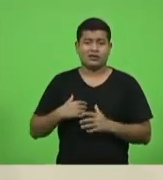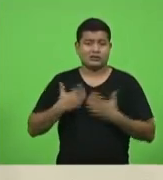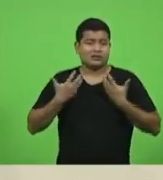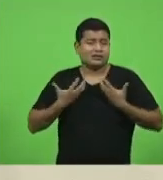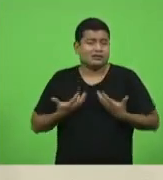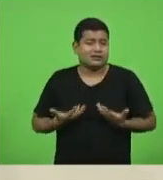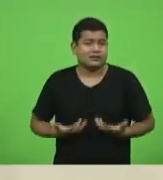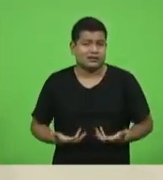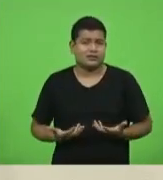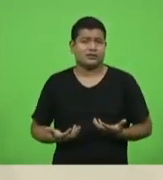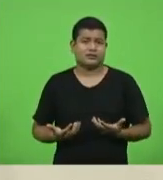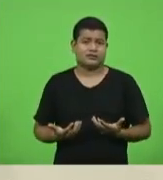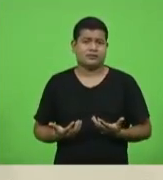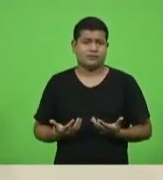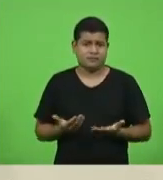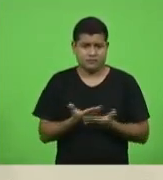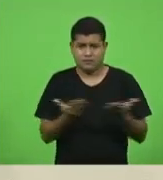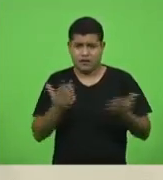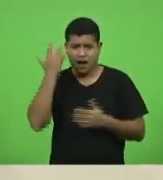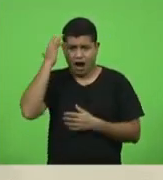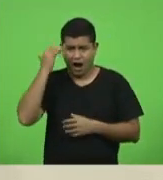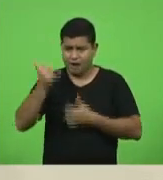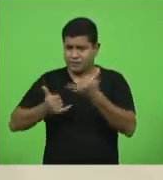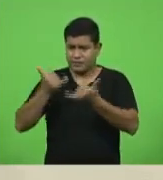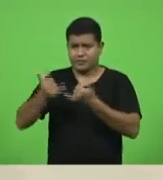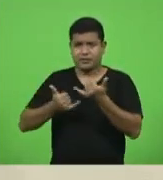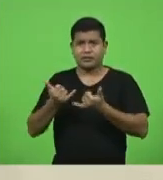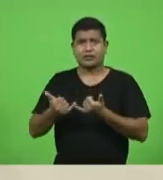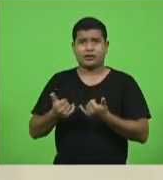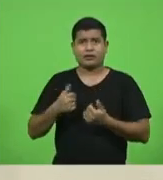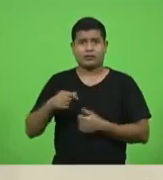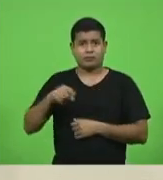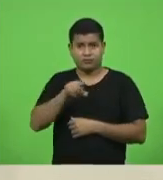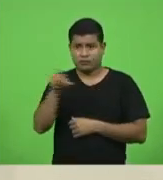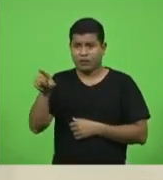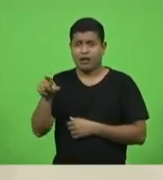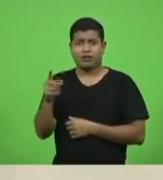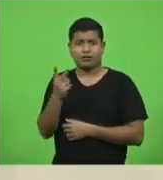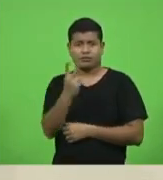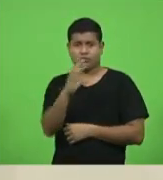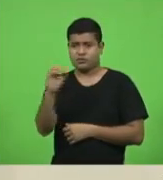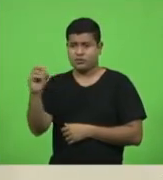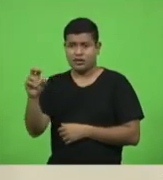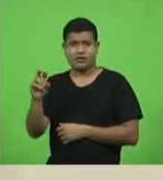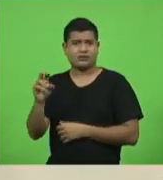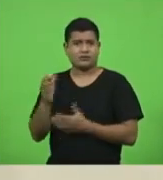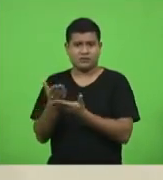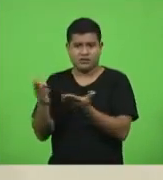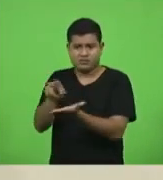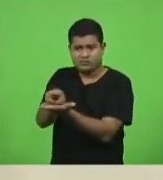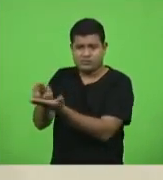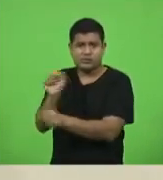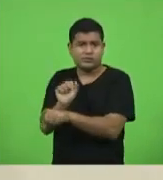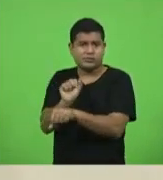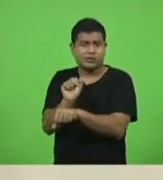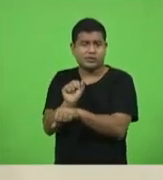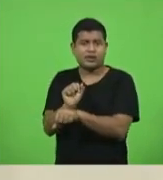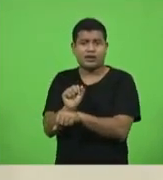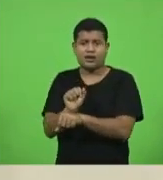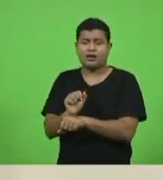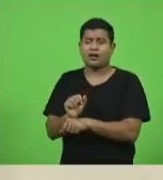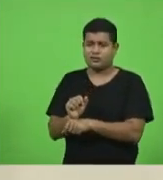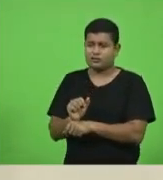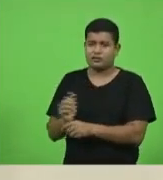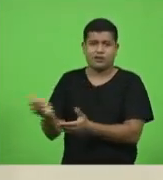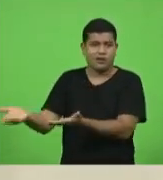Quem acha que é brincadeira, pegue esses 200 pacientes e leve para casa e dê respostas para as